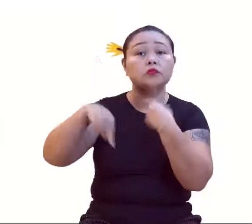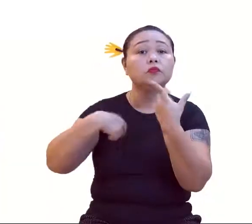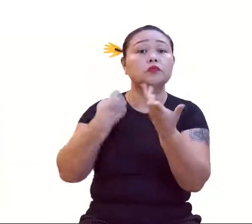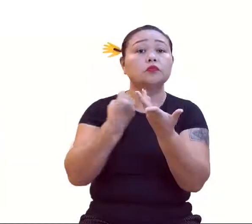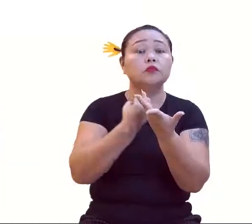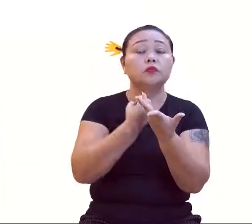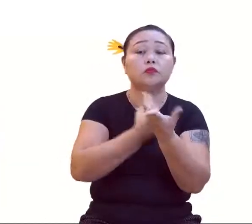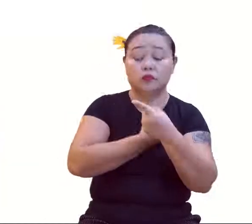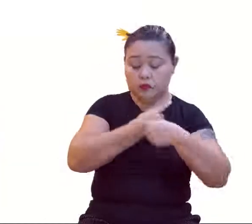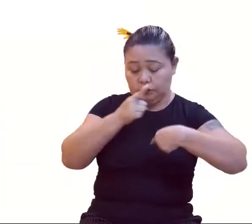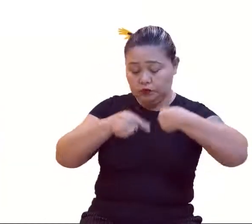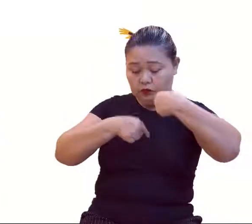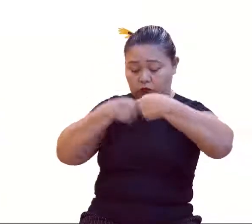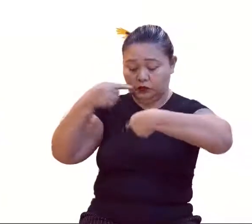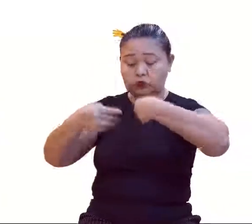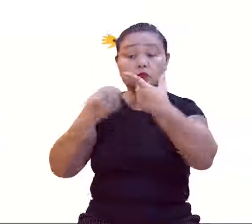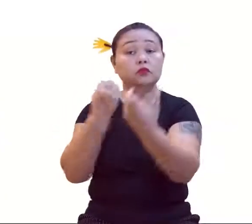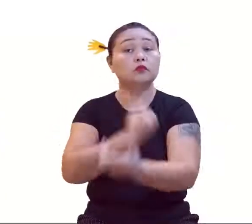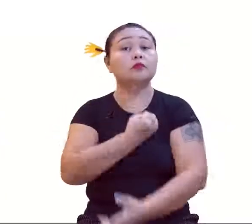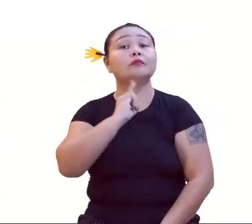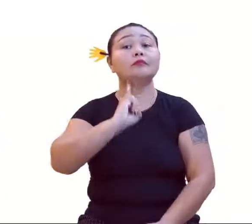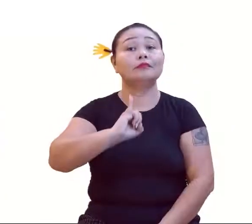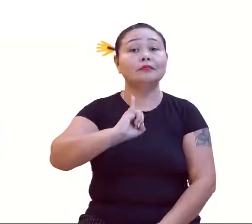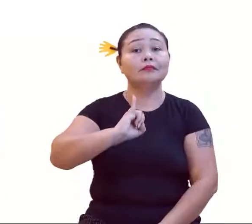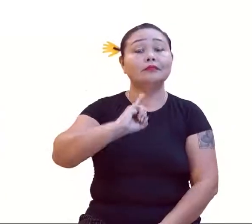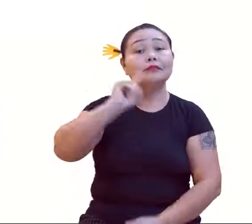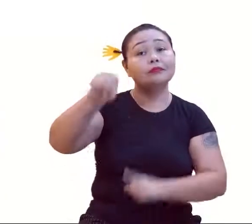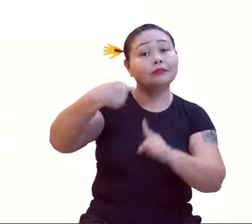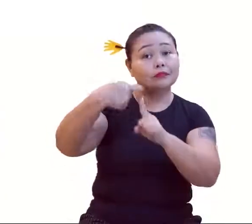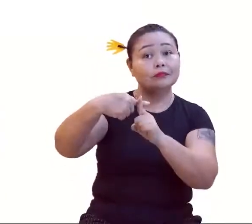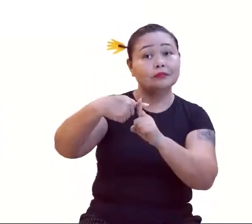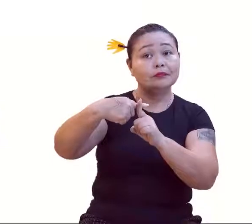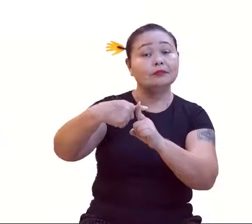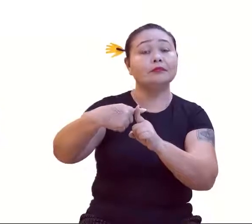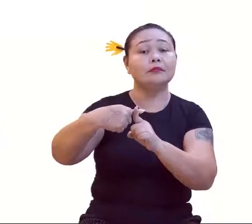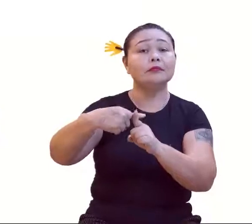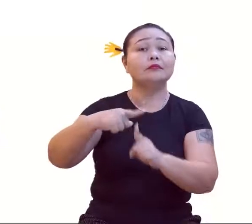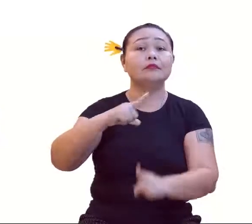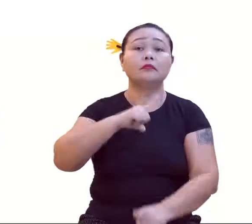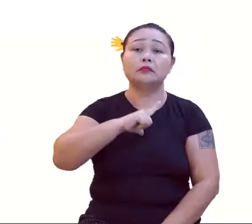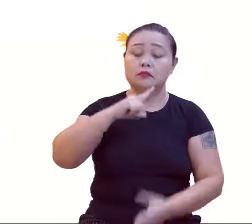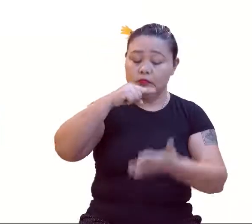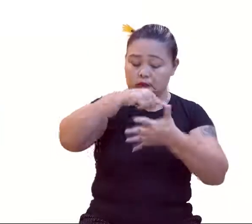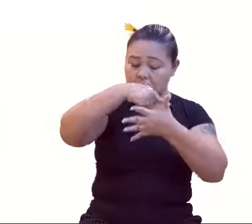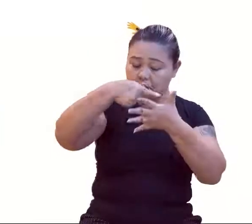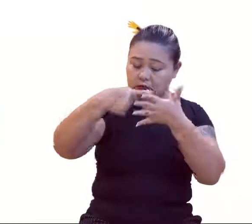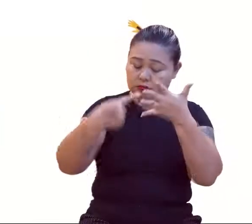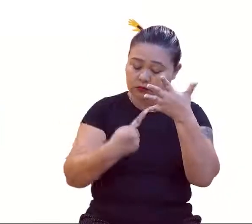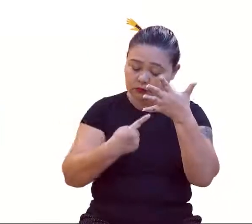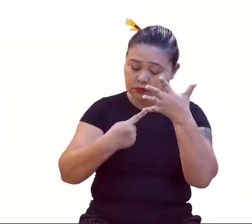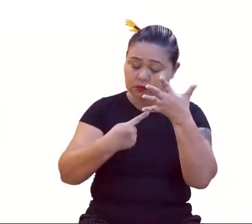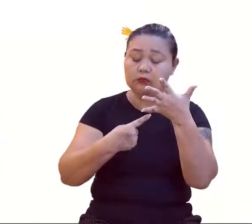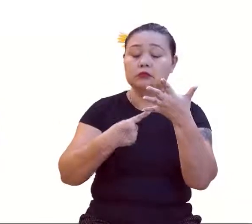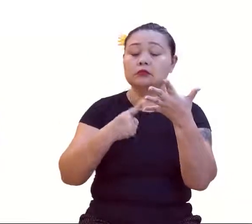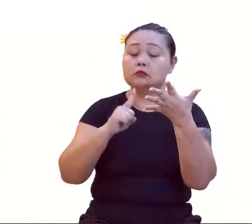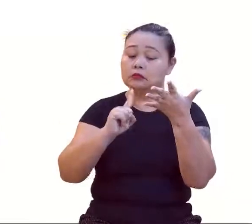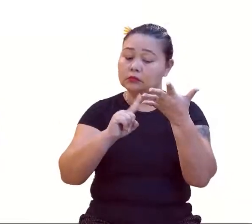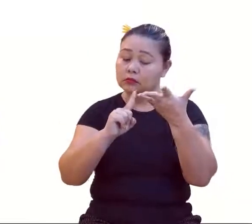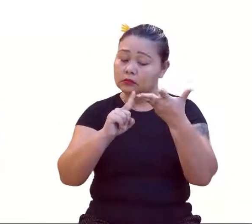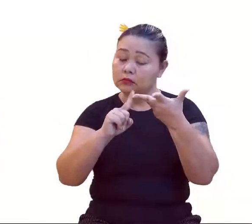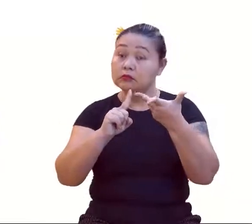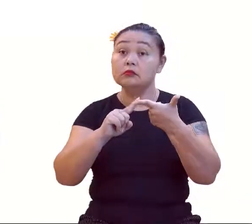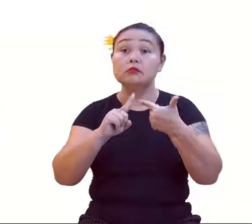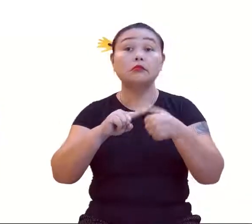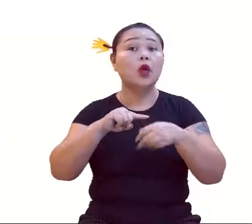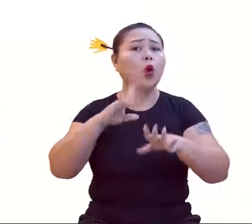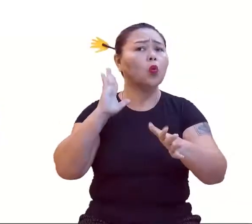a sequência dos nossos números ímpares positivos. Isso. Temos aí os nossos 5 primeiros números ímpares e, a partir daí, eu poderia